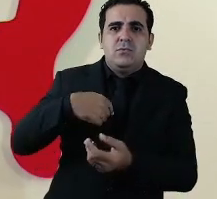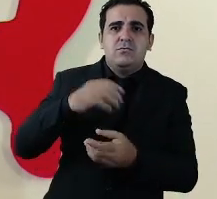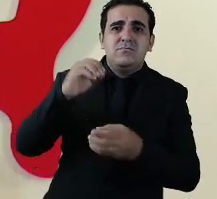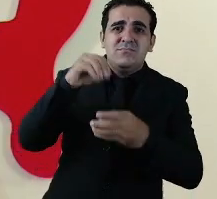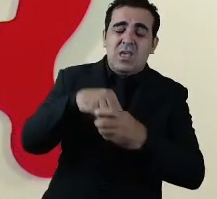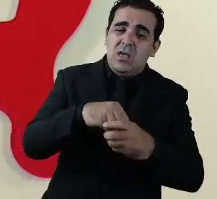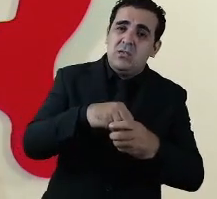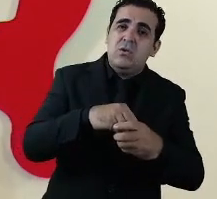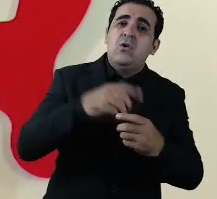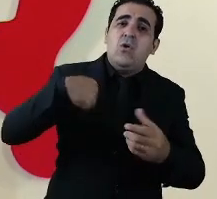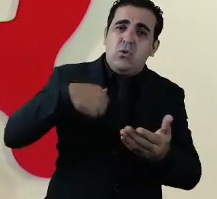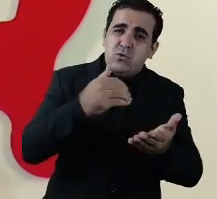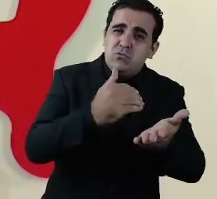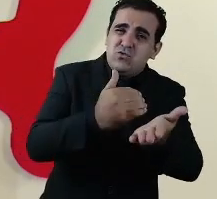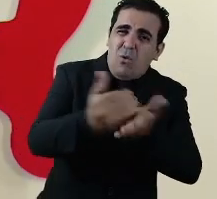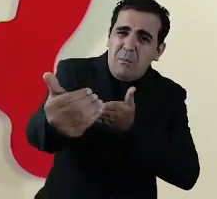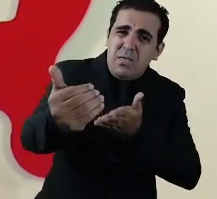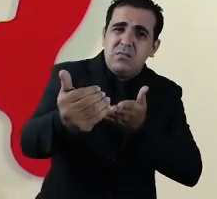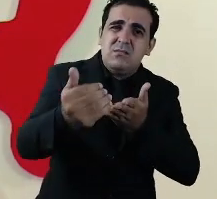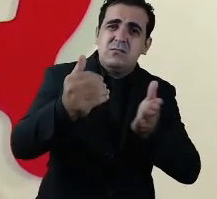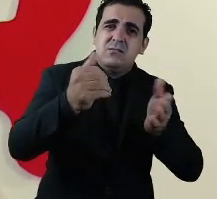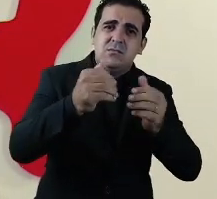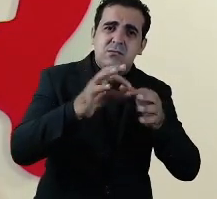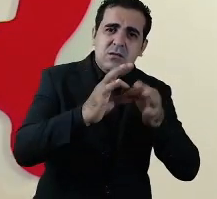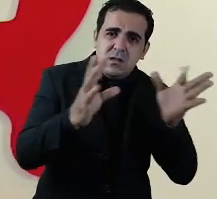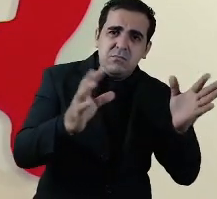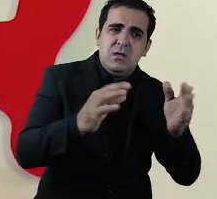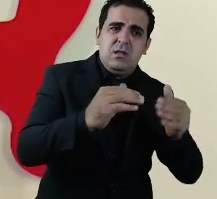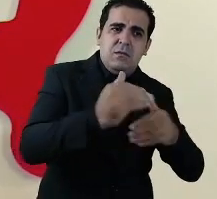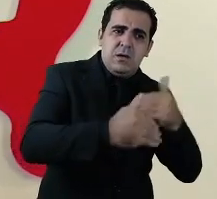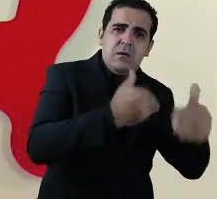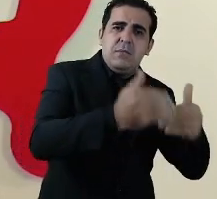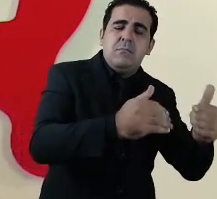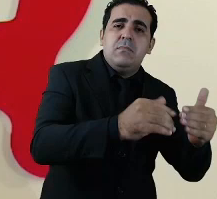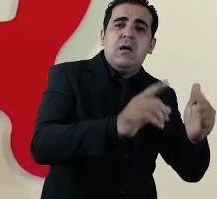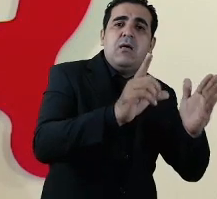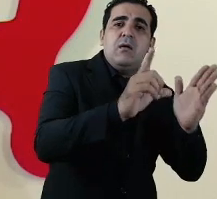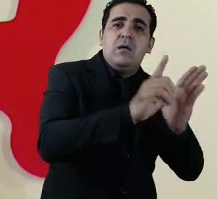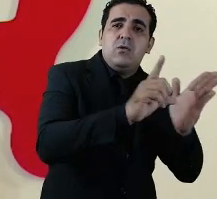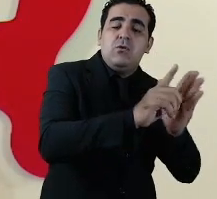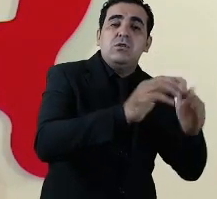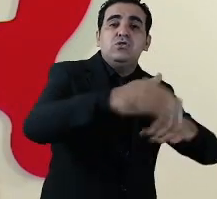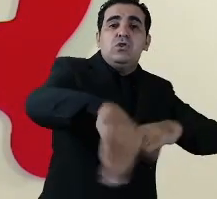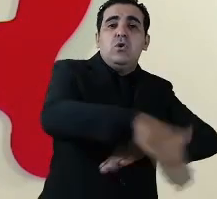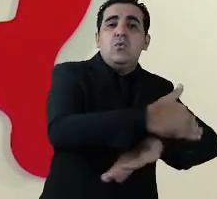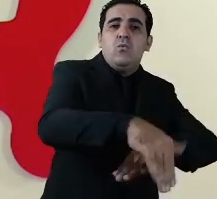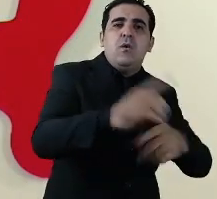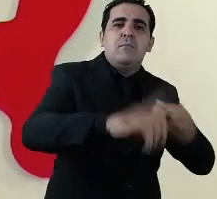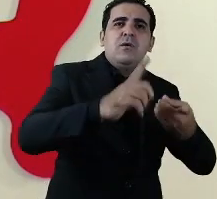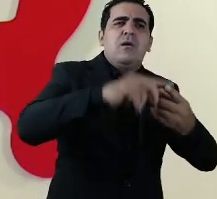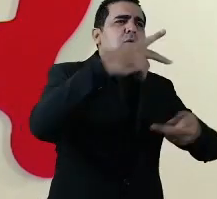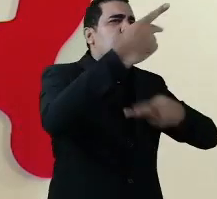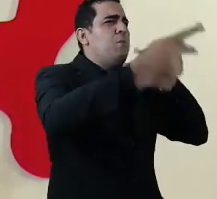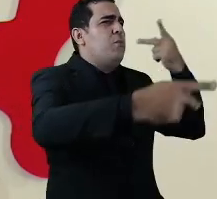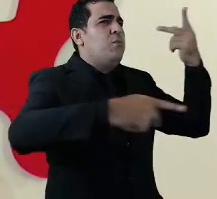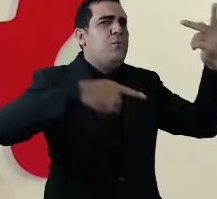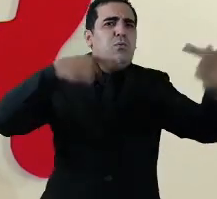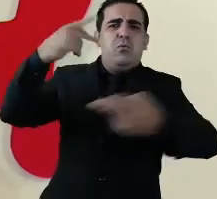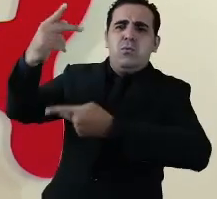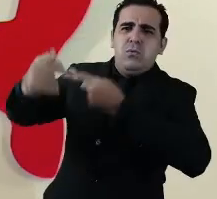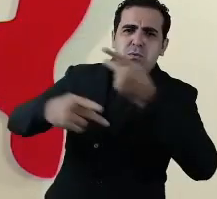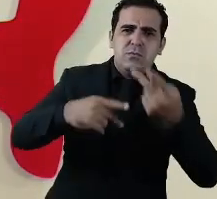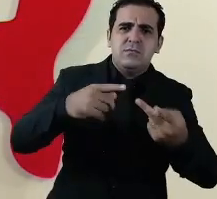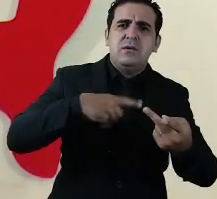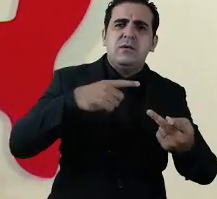situado nas ruas porque você tem o arejamento e isso é um instrumento importante evitar a